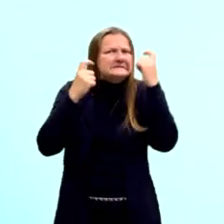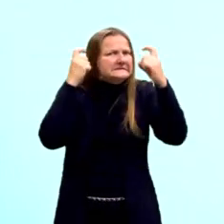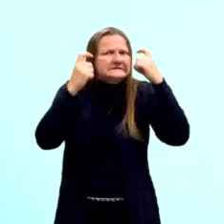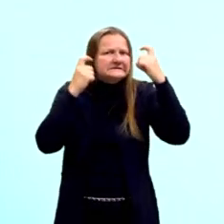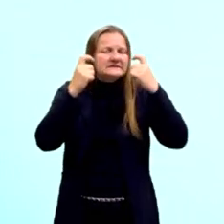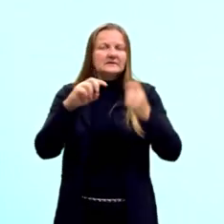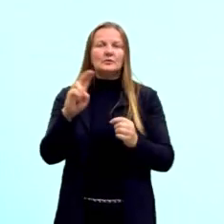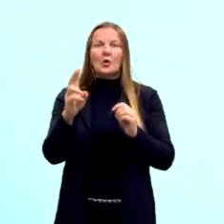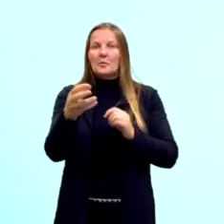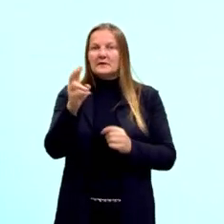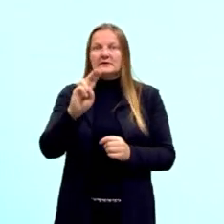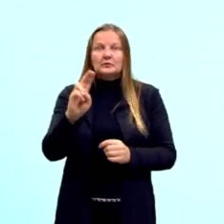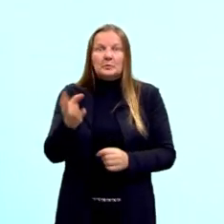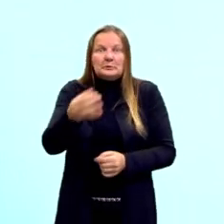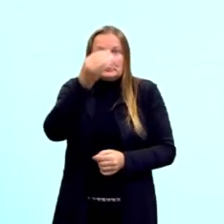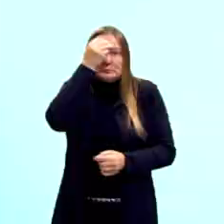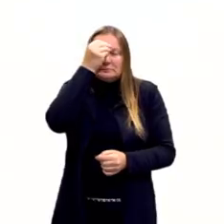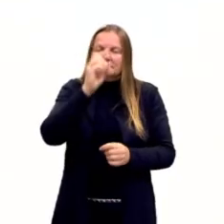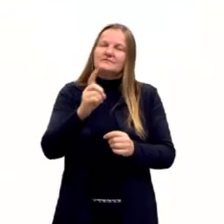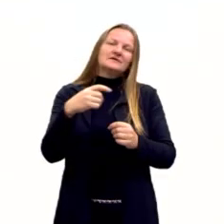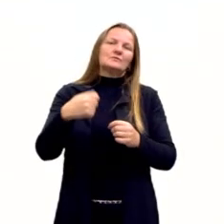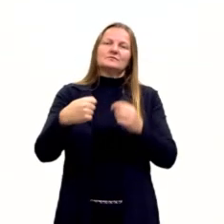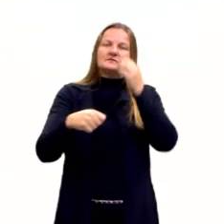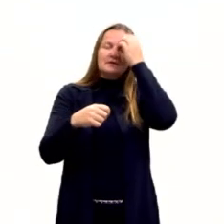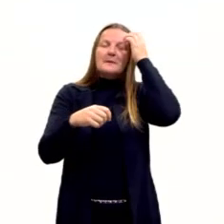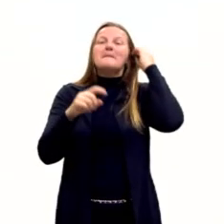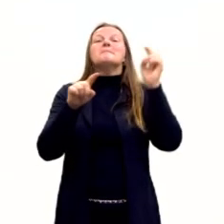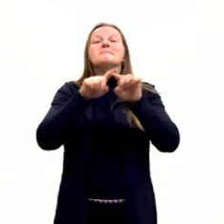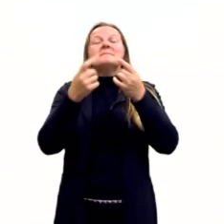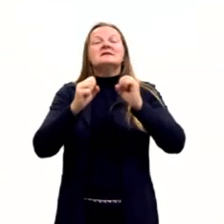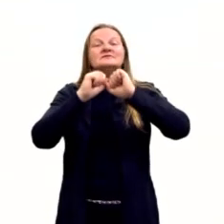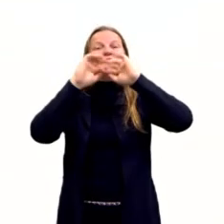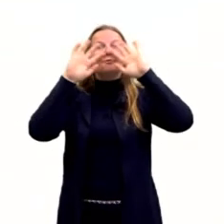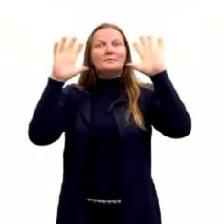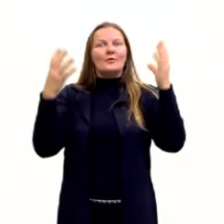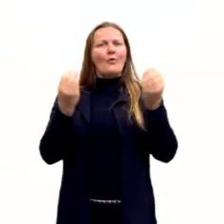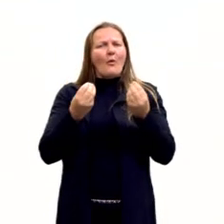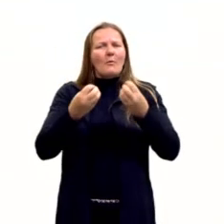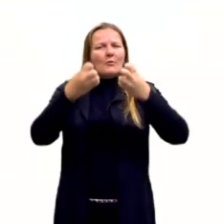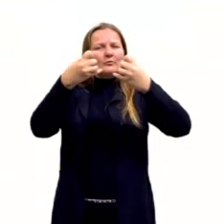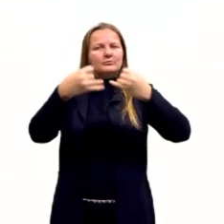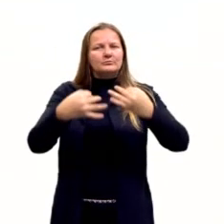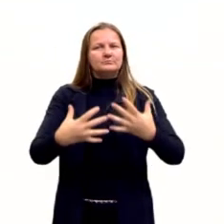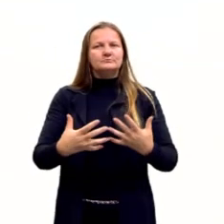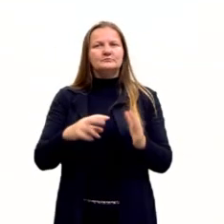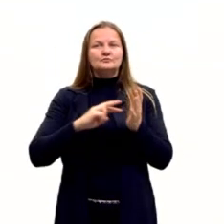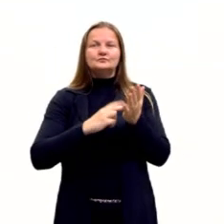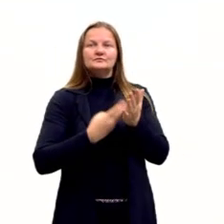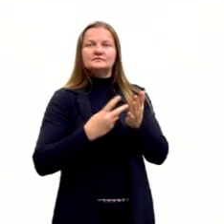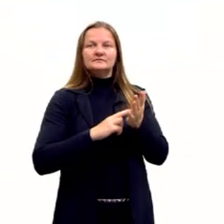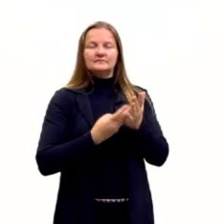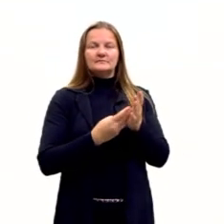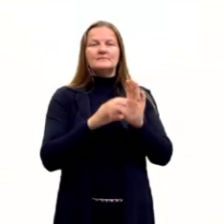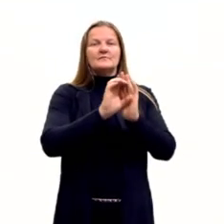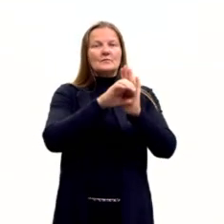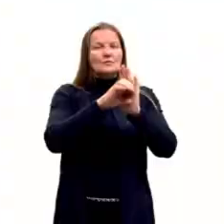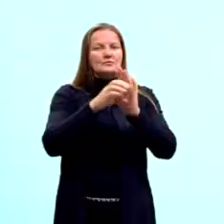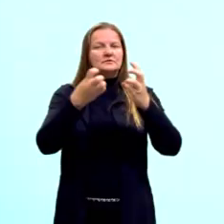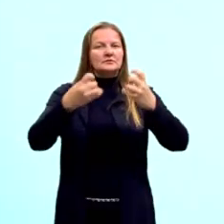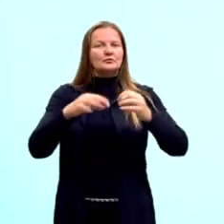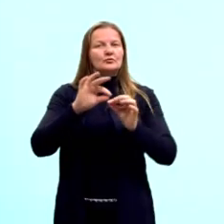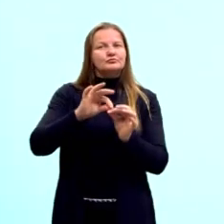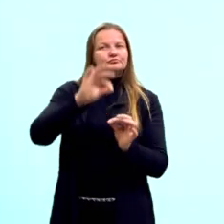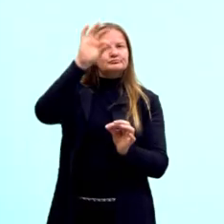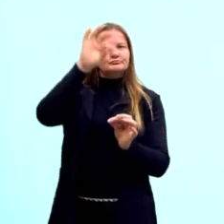em decorar esses nomes, mas sim em compreender, entender o significado deles. Qual é a altura,